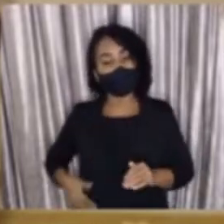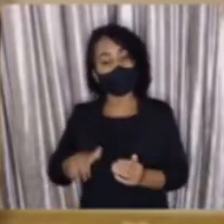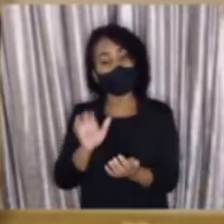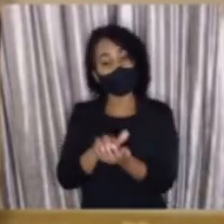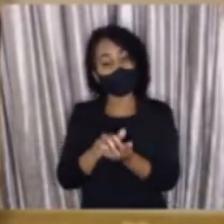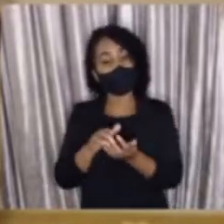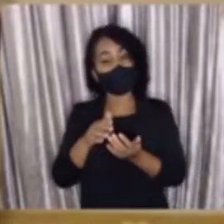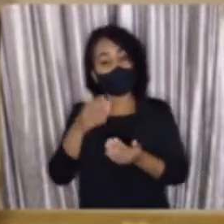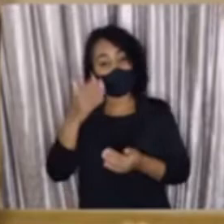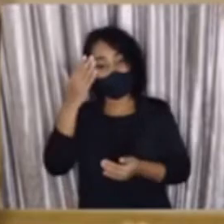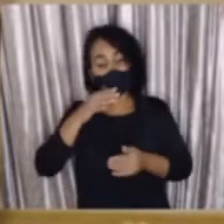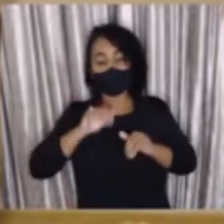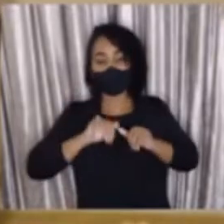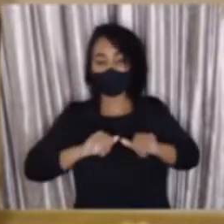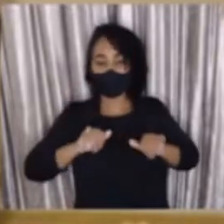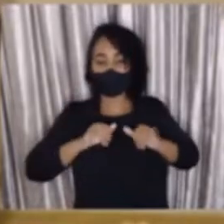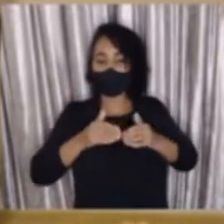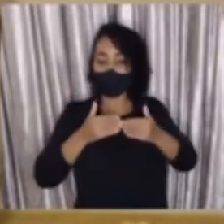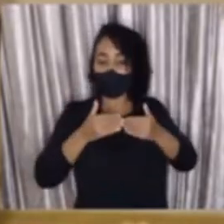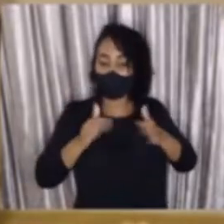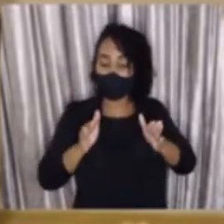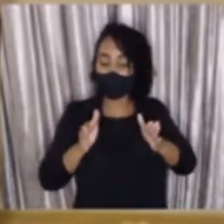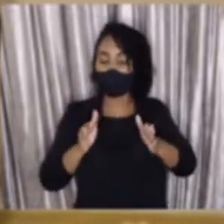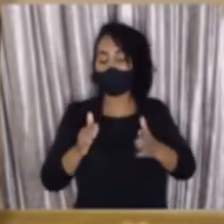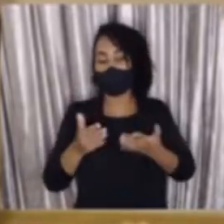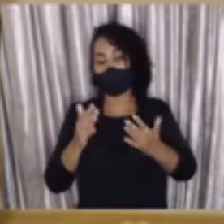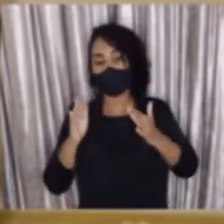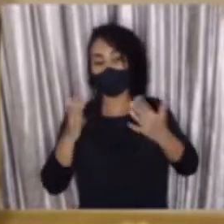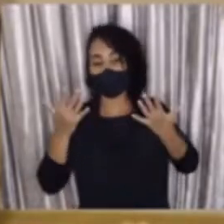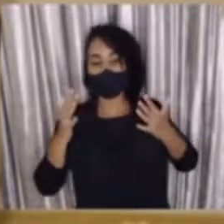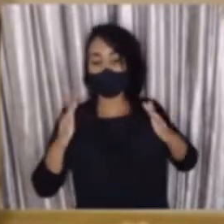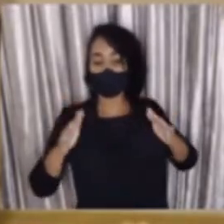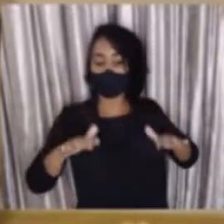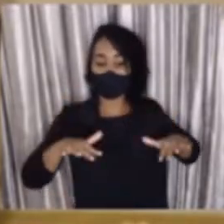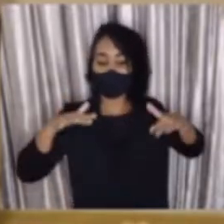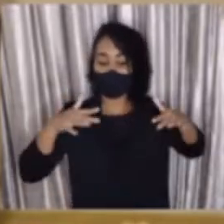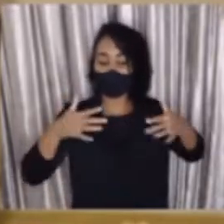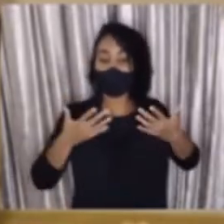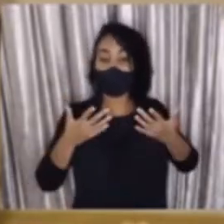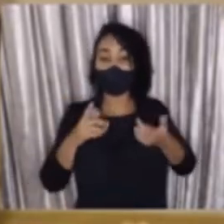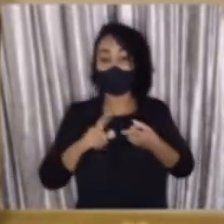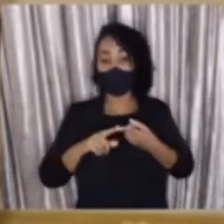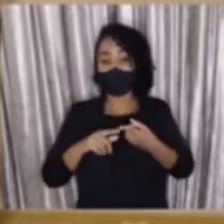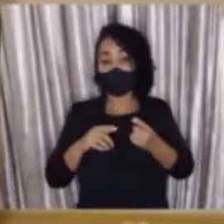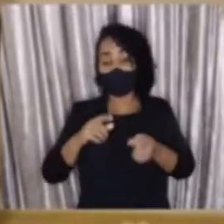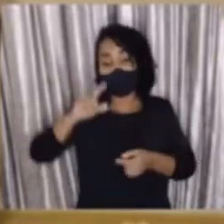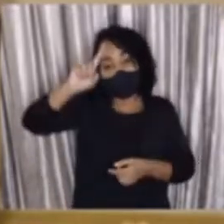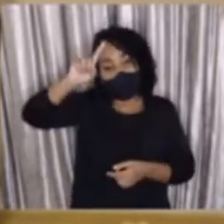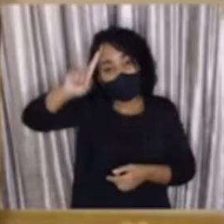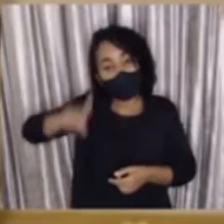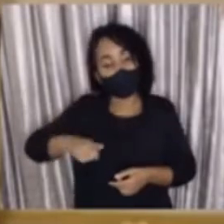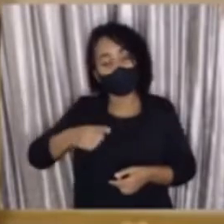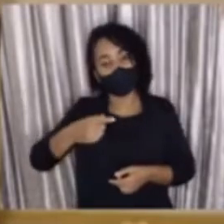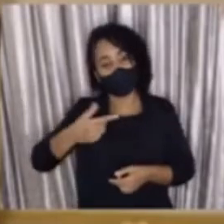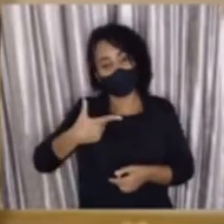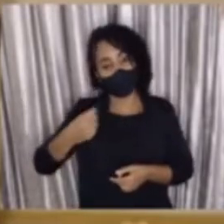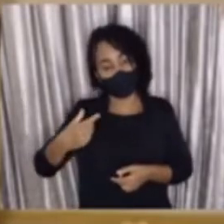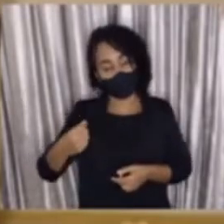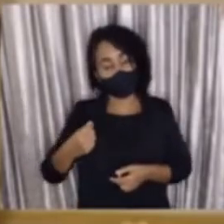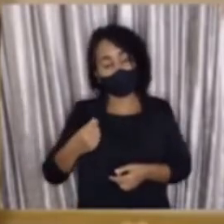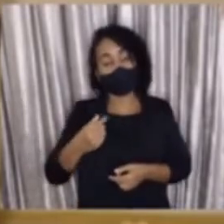Pernambuco está autorizando a realização de eventos como shows, apresentações com até 1.200